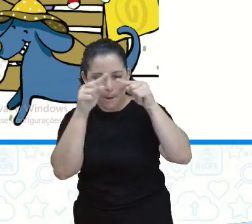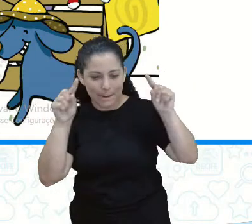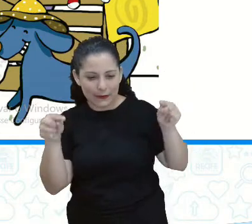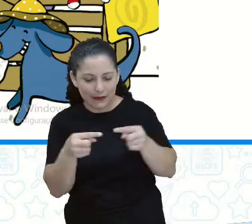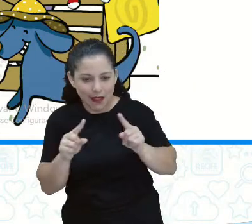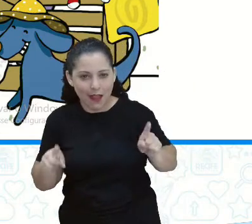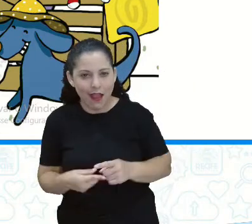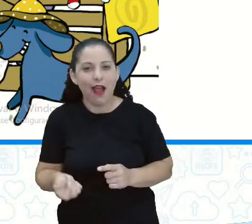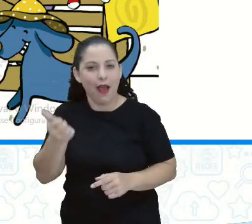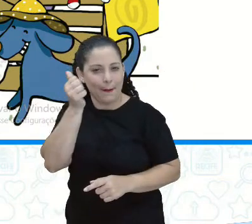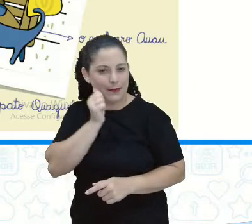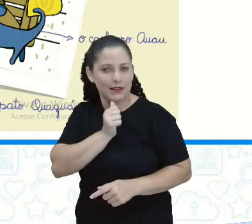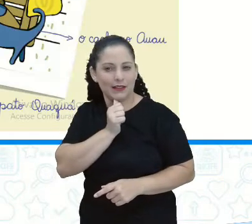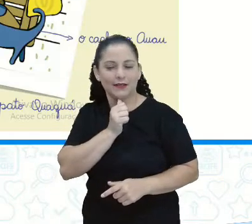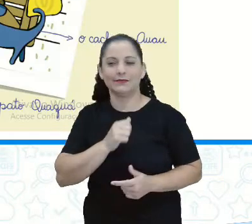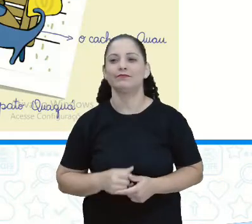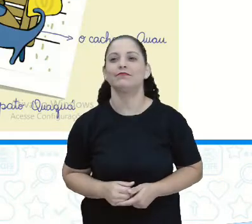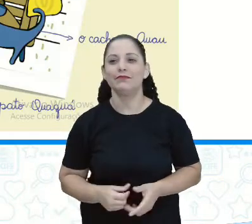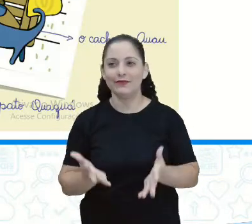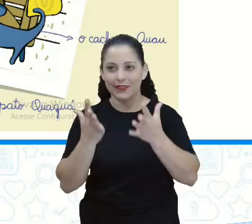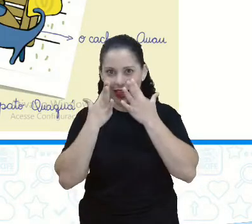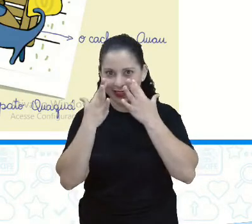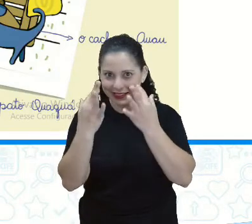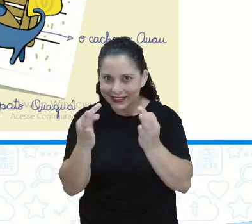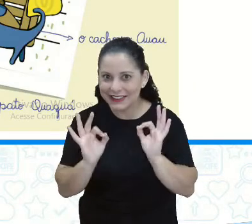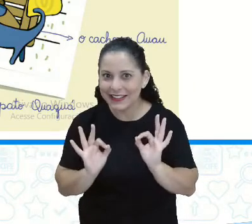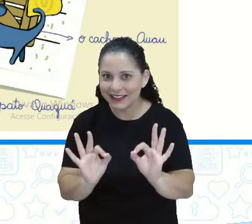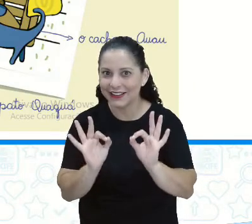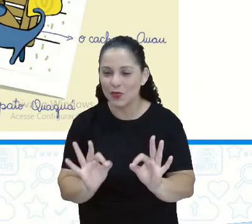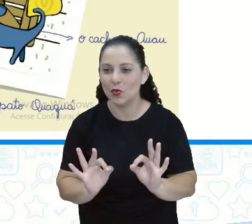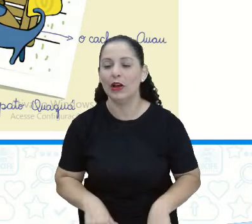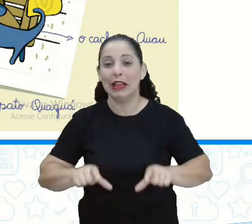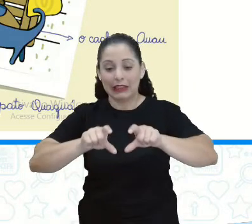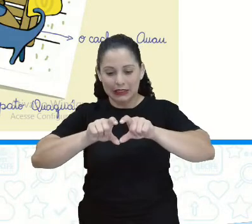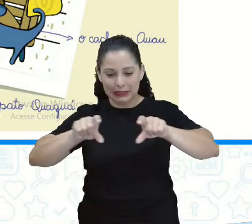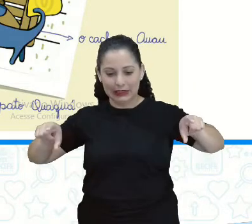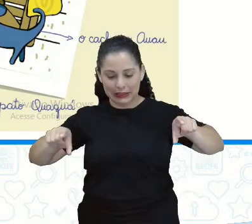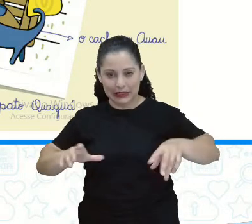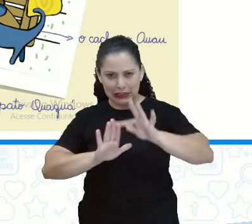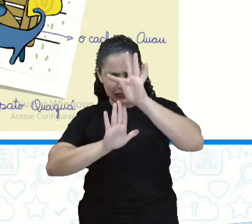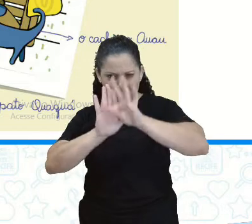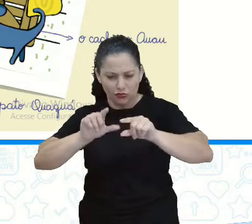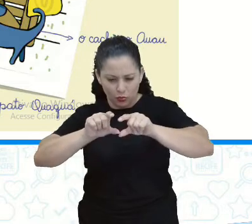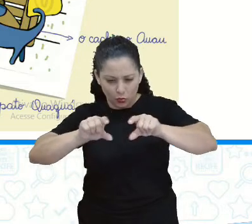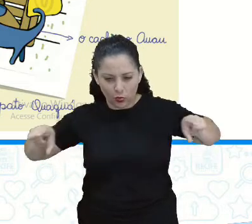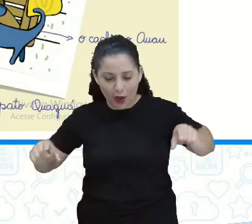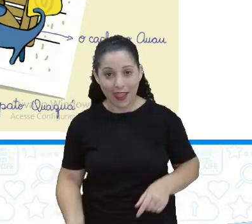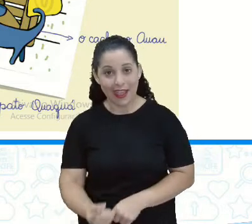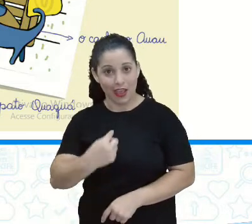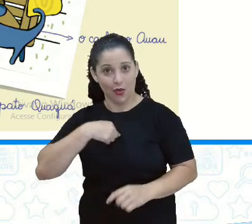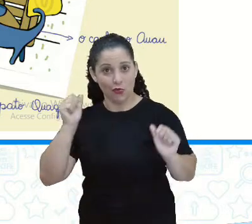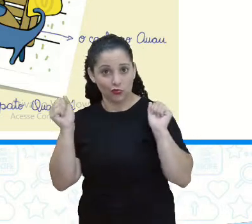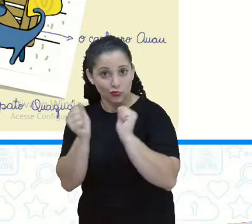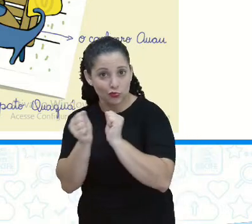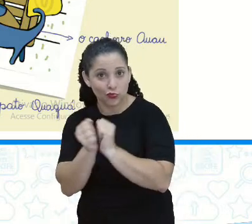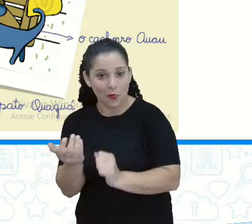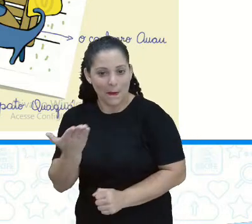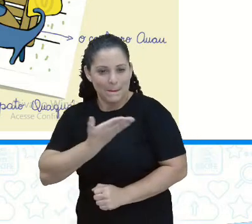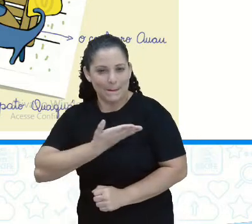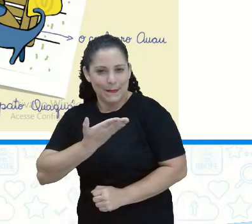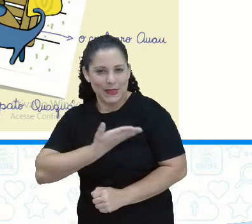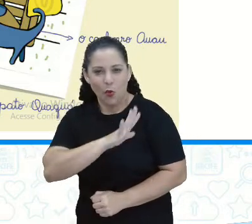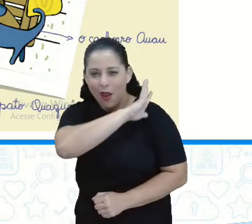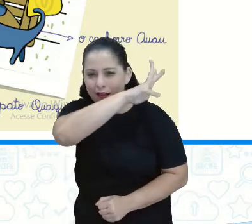menina Preste atenção na legenda Eu e meus amigos No sítio da vovó